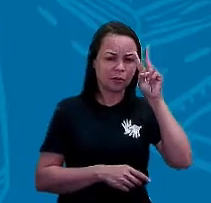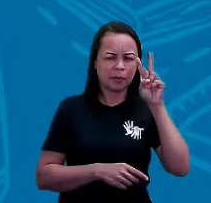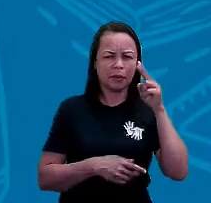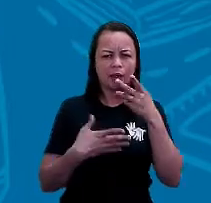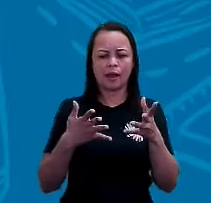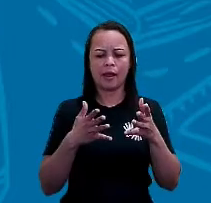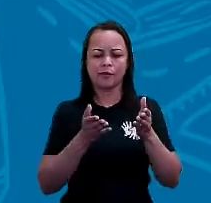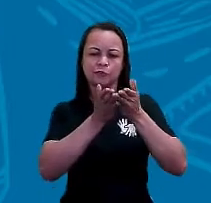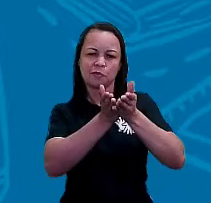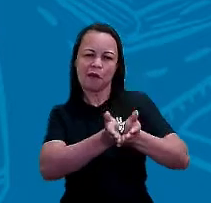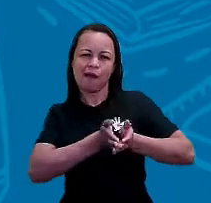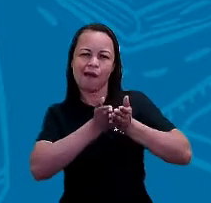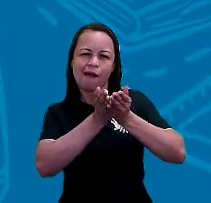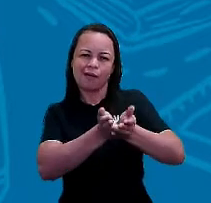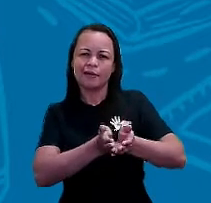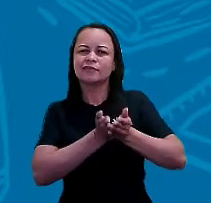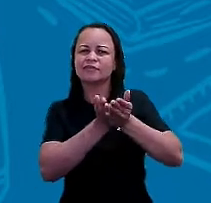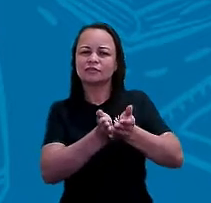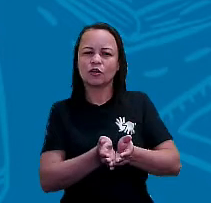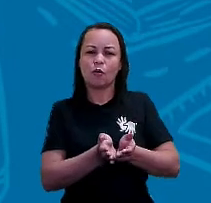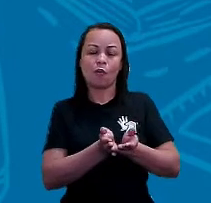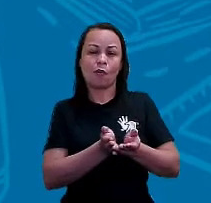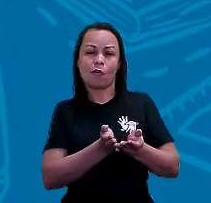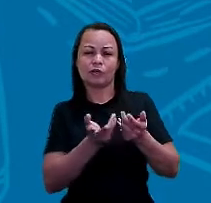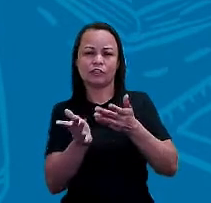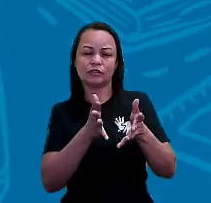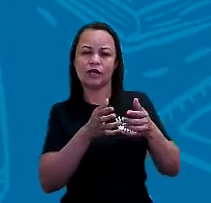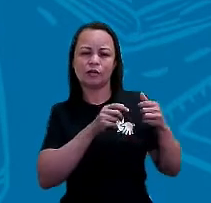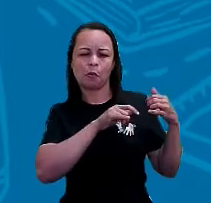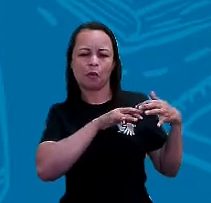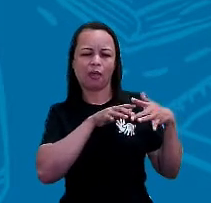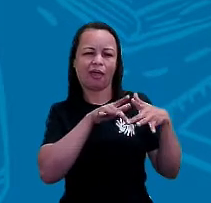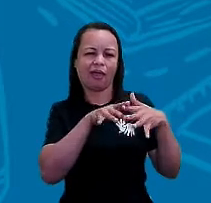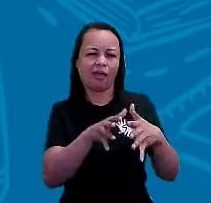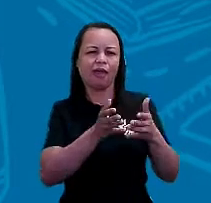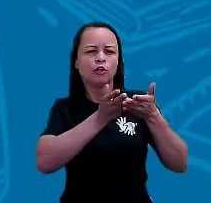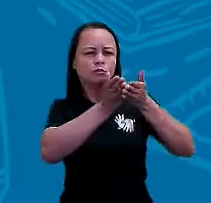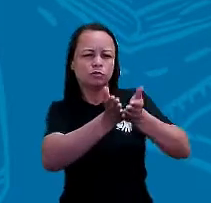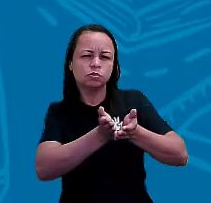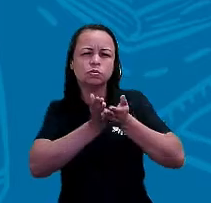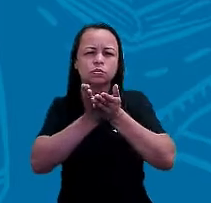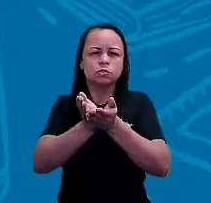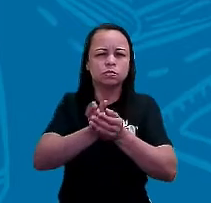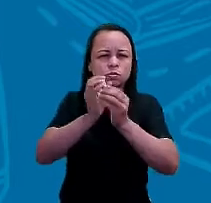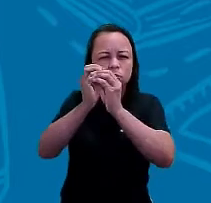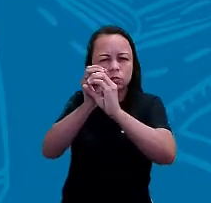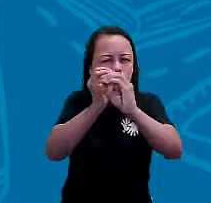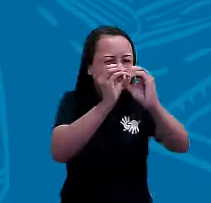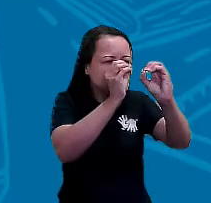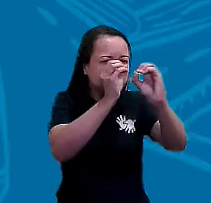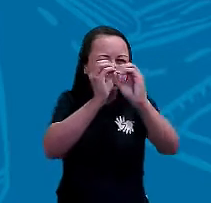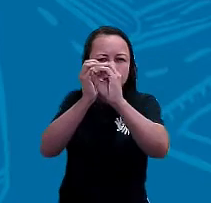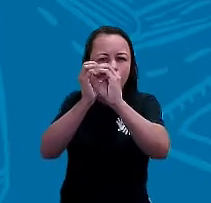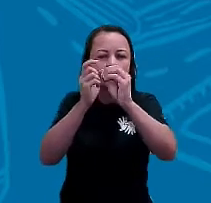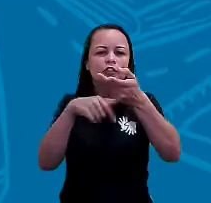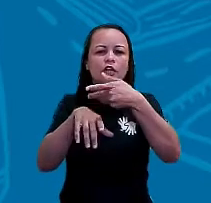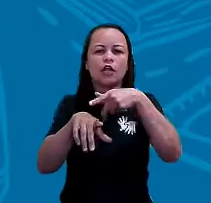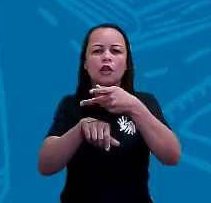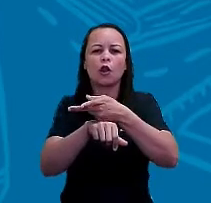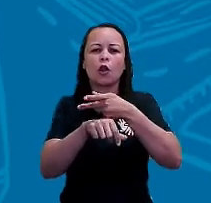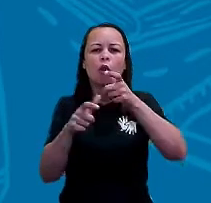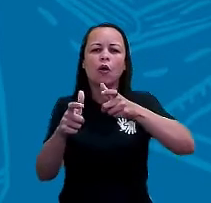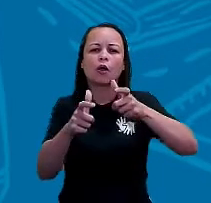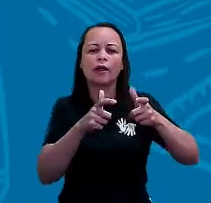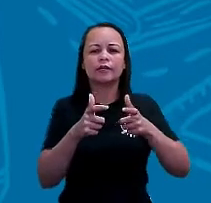embarcações, eles saíam para desbravar o mundo, né? E a forma que eles tinham de se localizar muitas vezes era